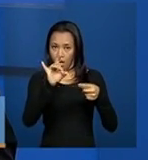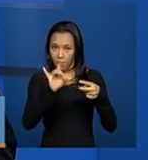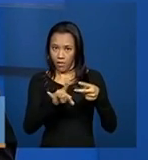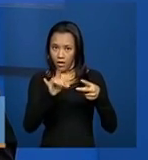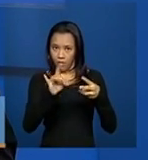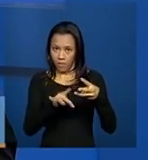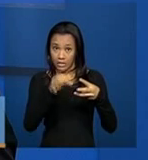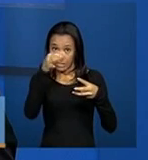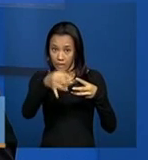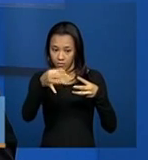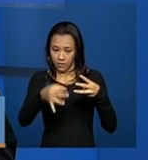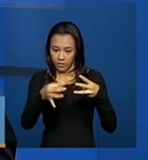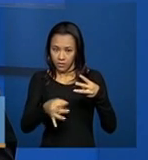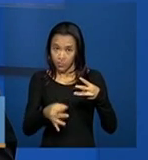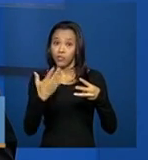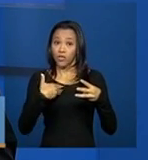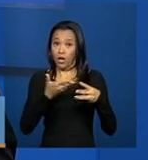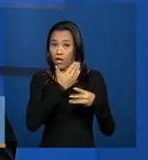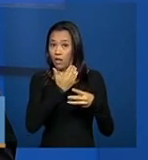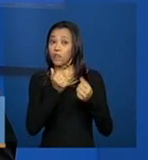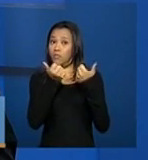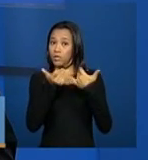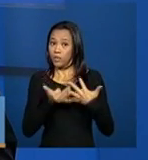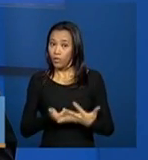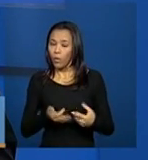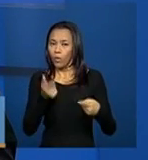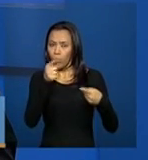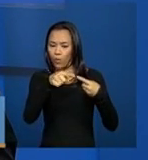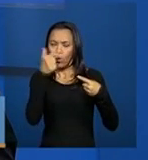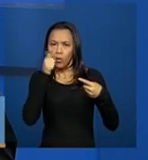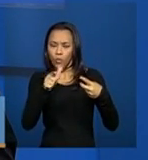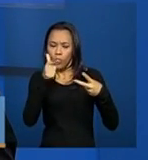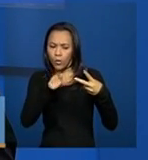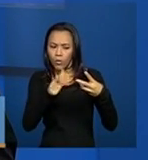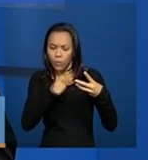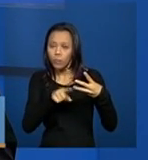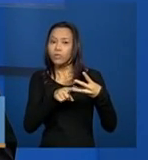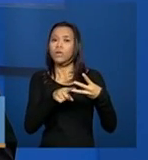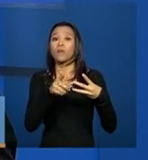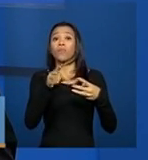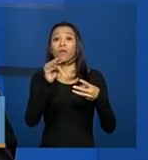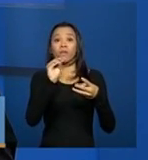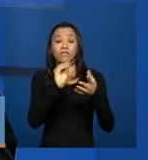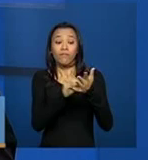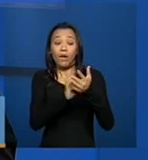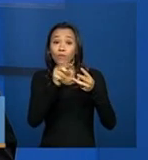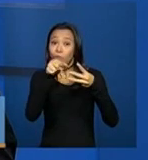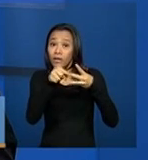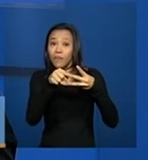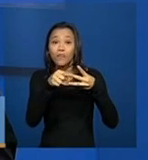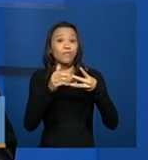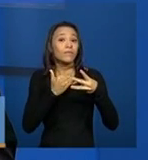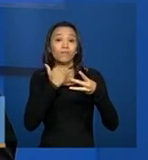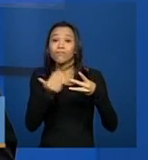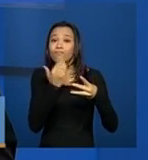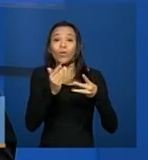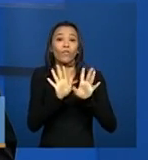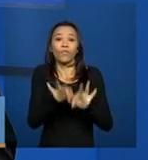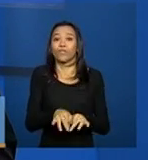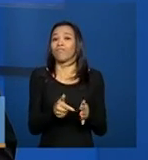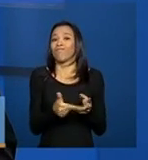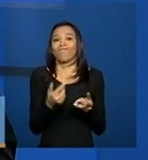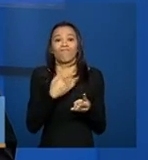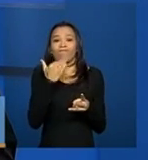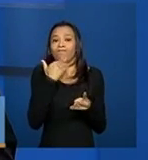no primeiro e no segundo bloco, estão contempladas. Uma das coisas que a gente mais vê dificuldade é a conclusão do parecer de visita. Então, assim,